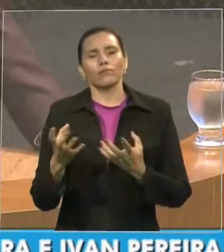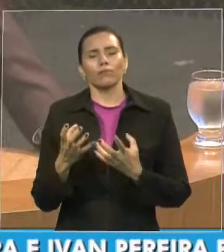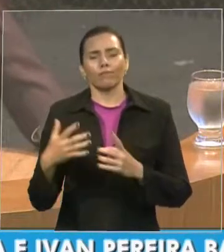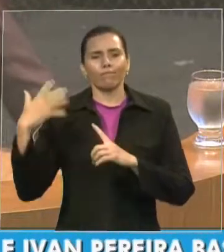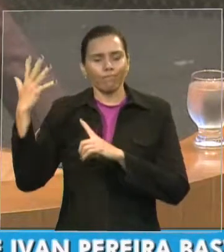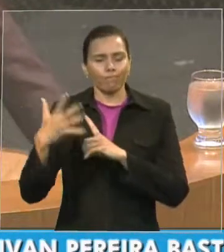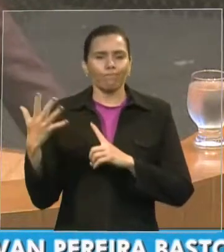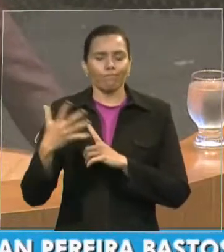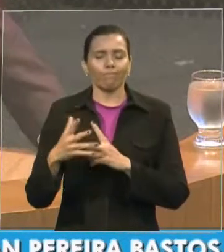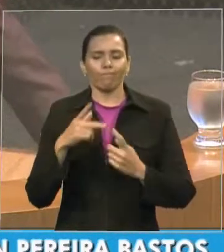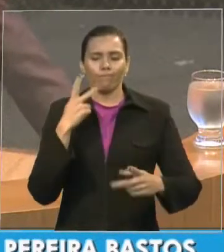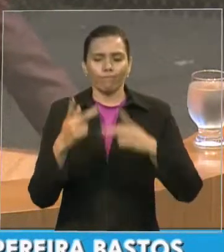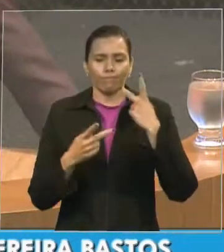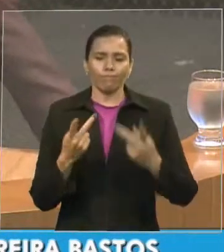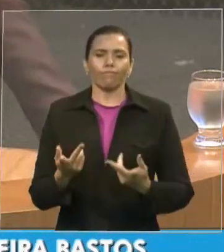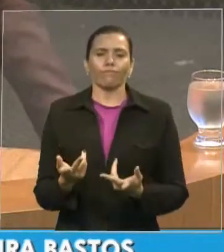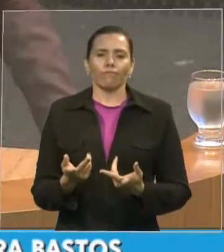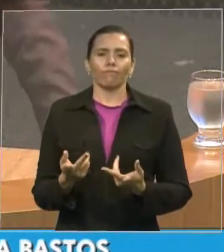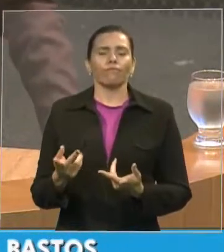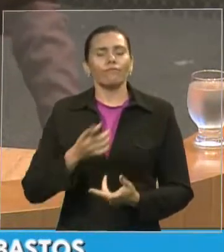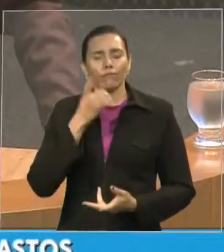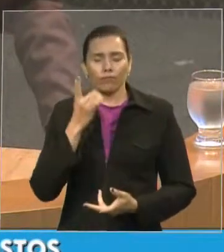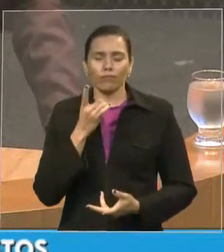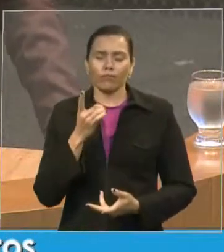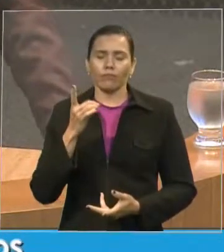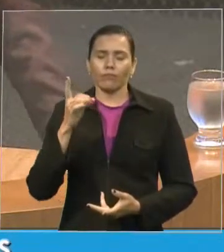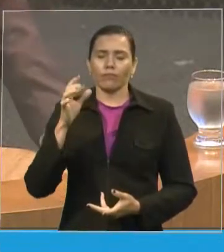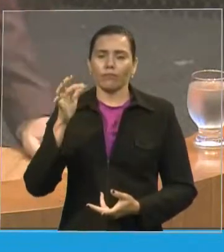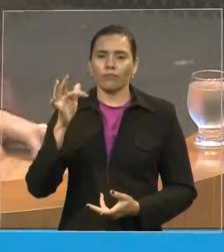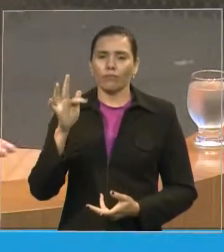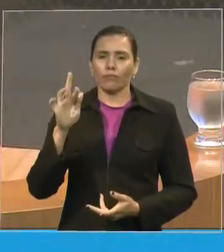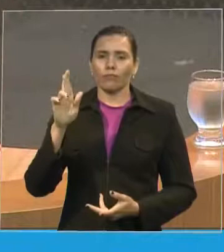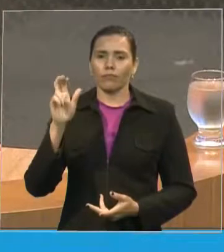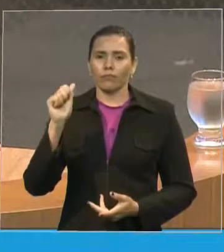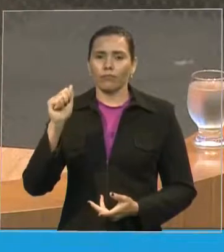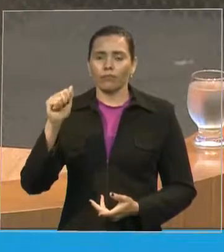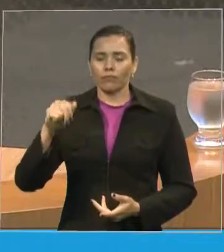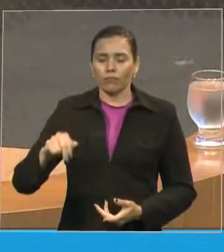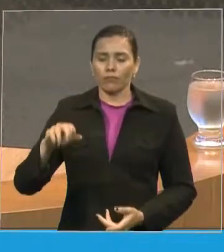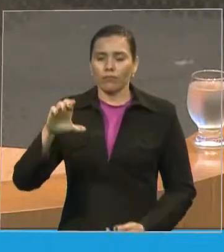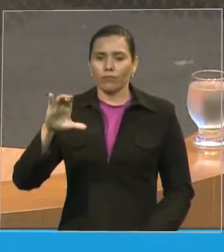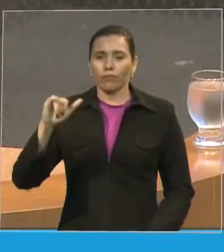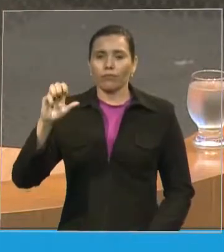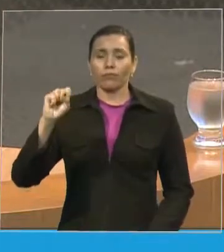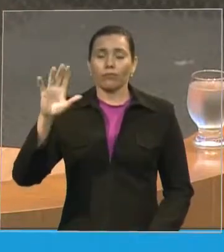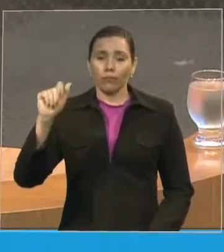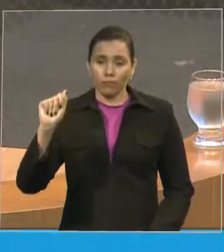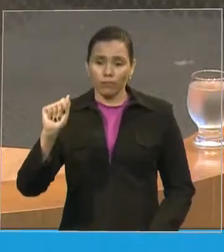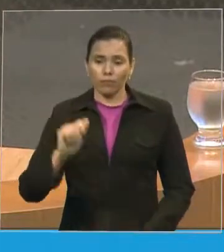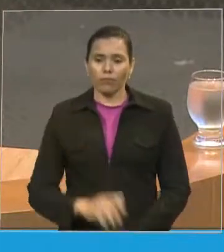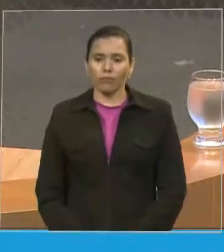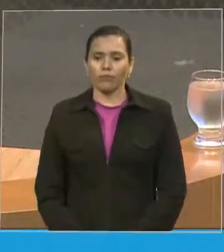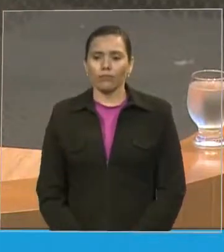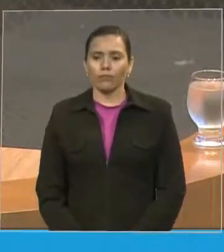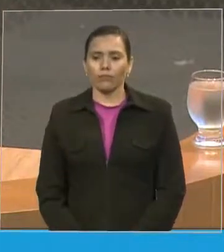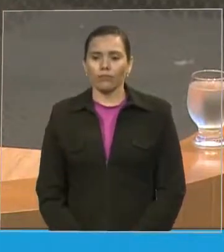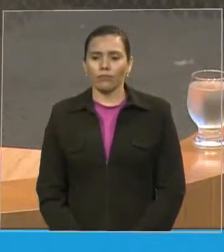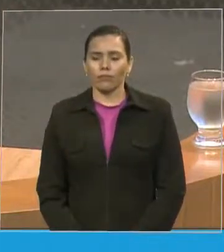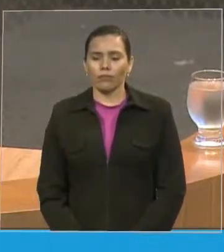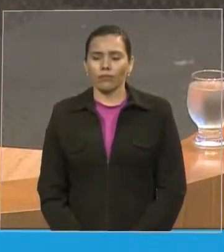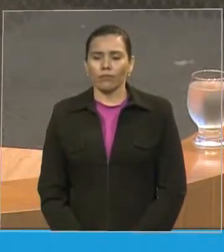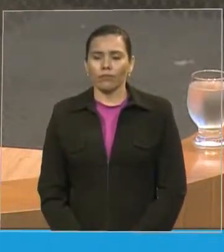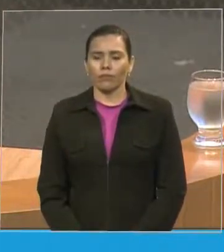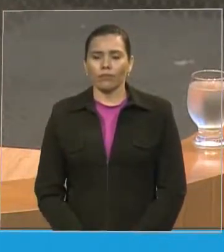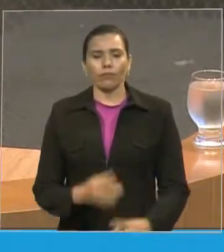deputada Francisca Primo me voltando aos homenageados desta tarde pastor